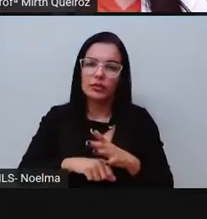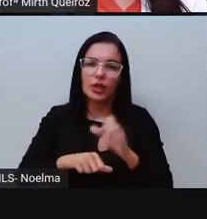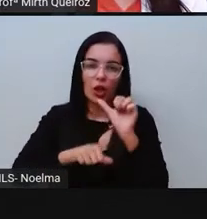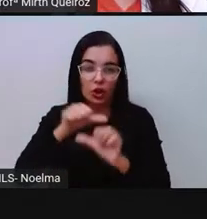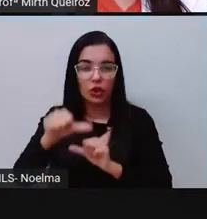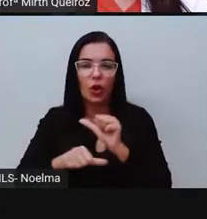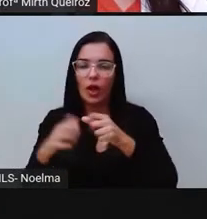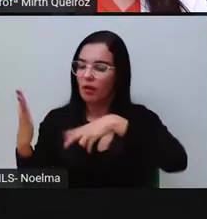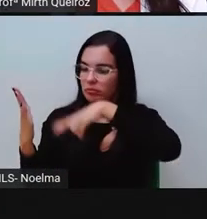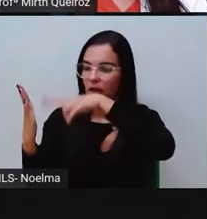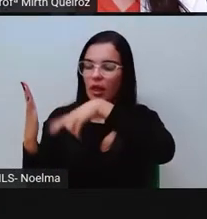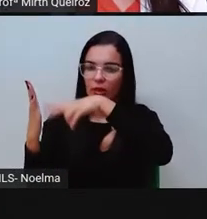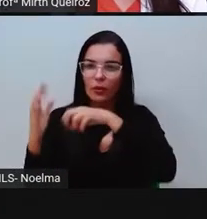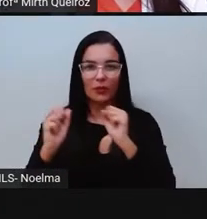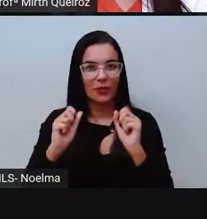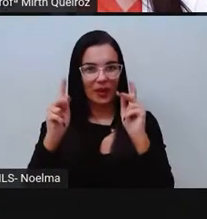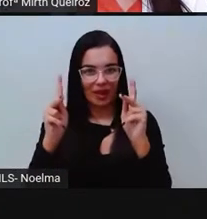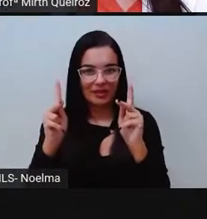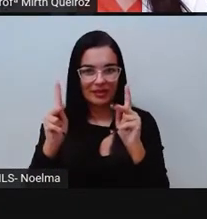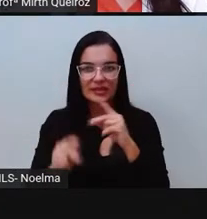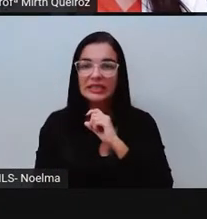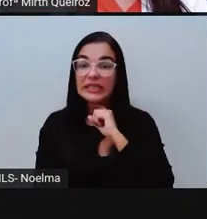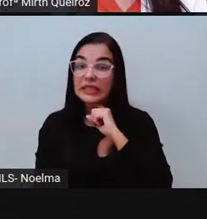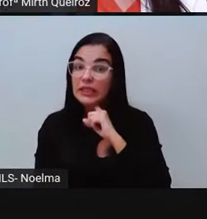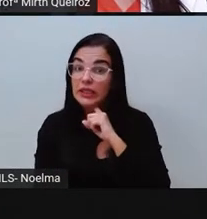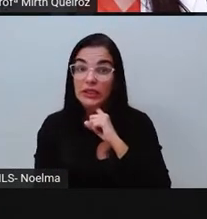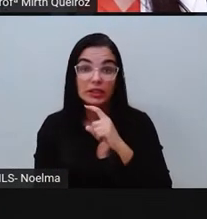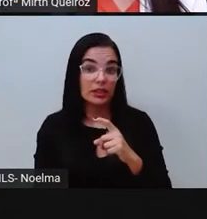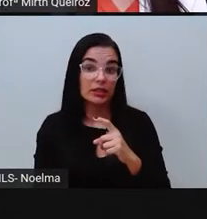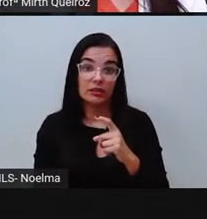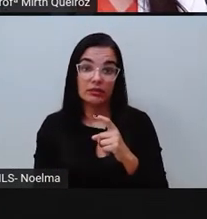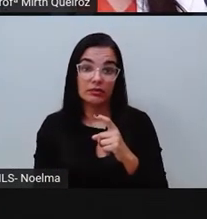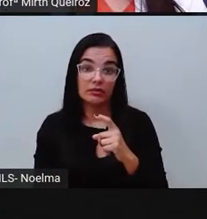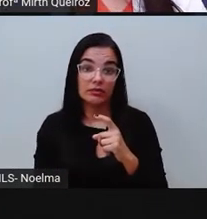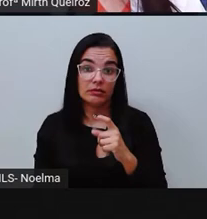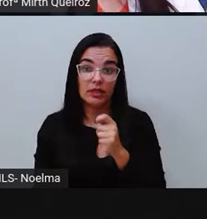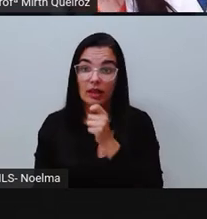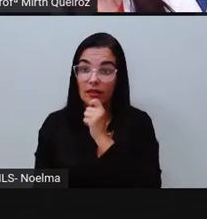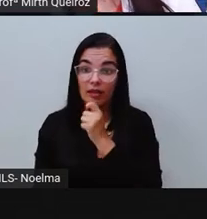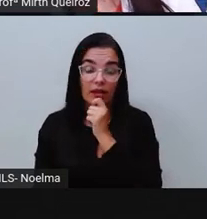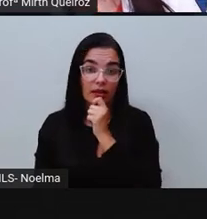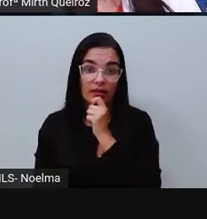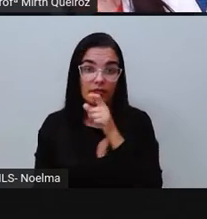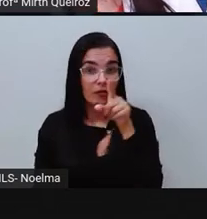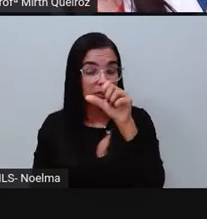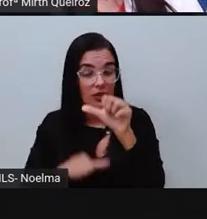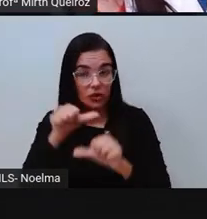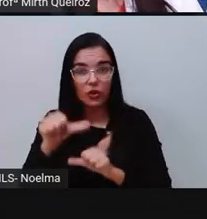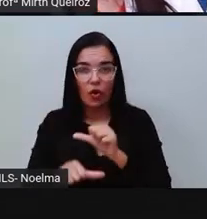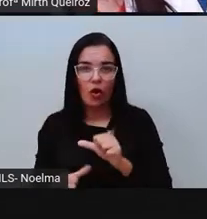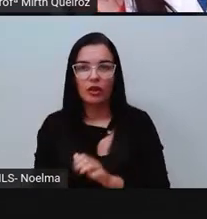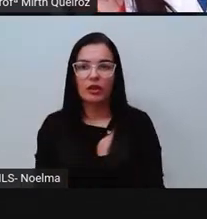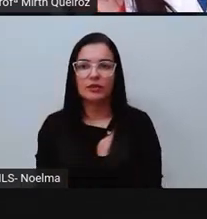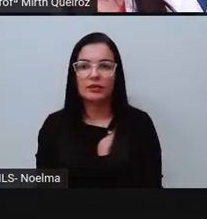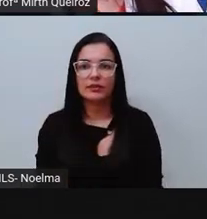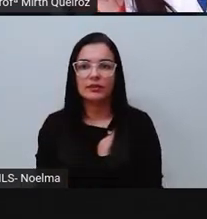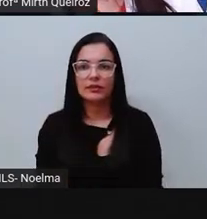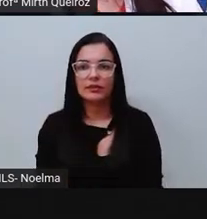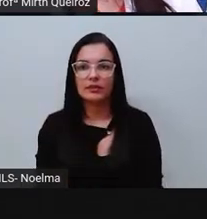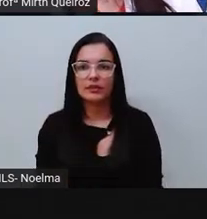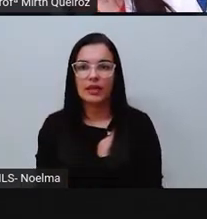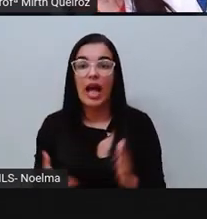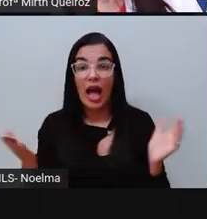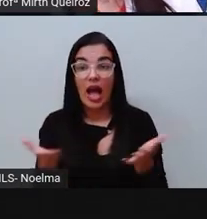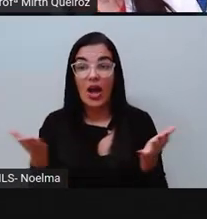um leitor. Como dito, ninguém nasce leitor. Você se torna um leitor. E agora eu